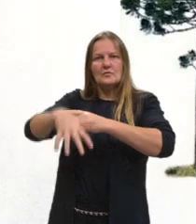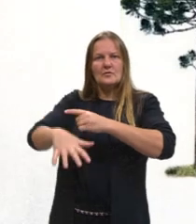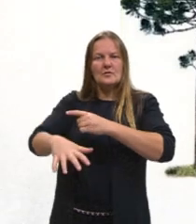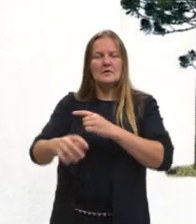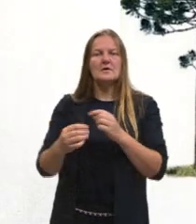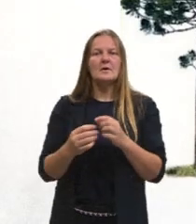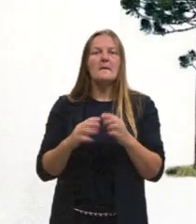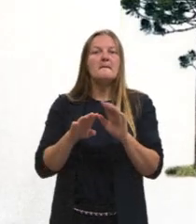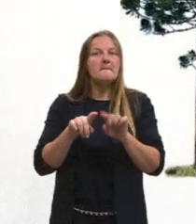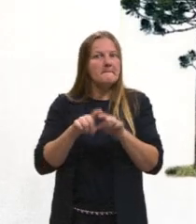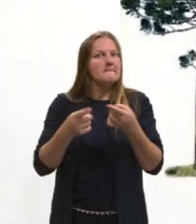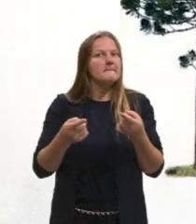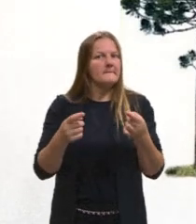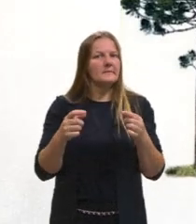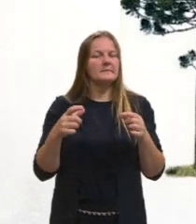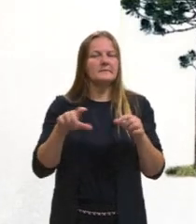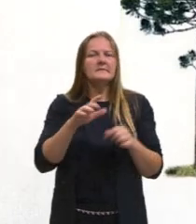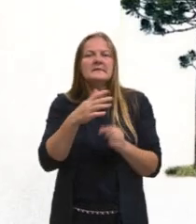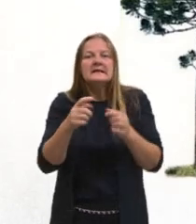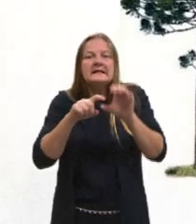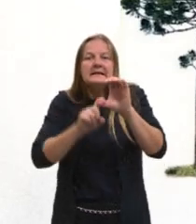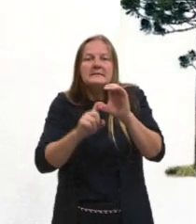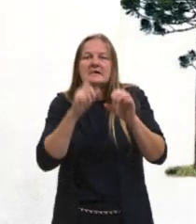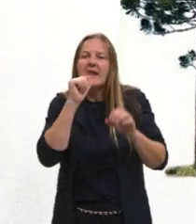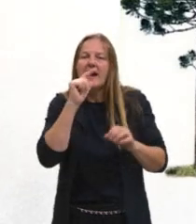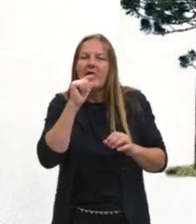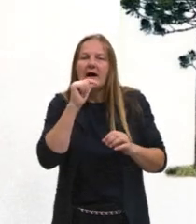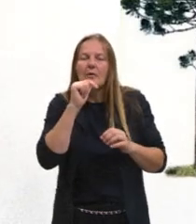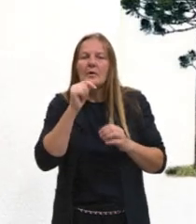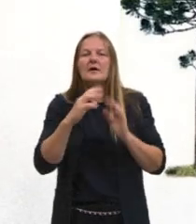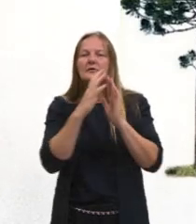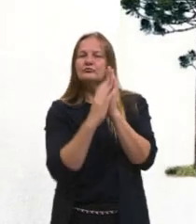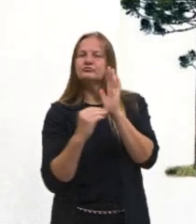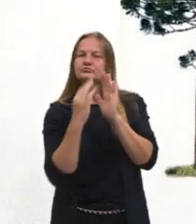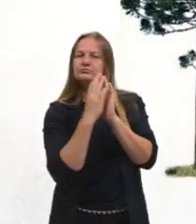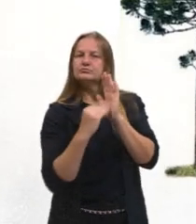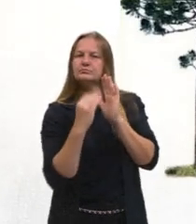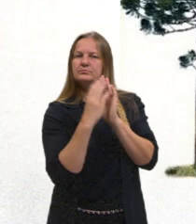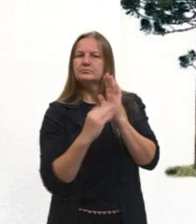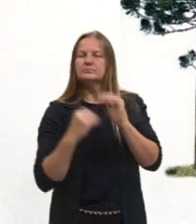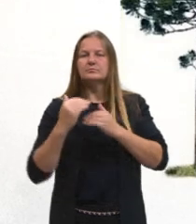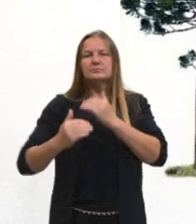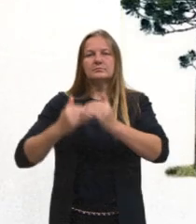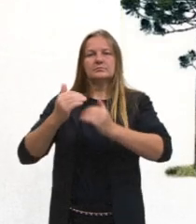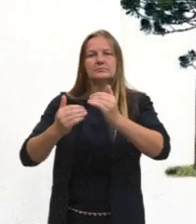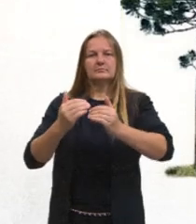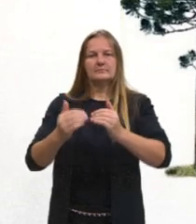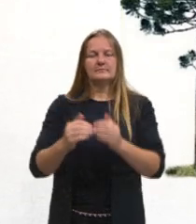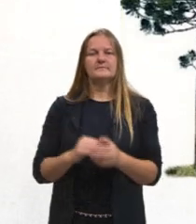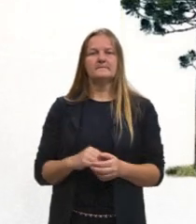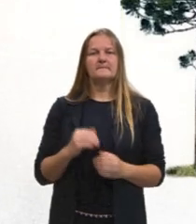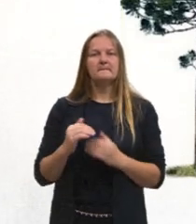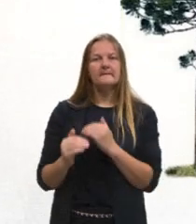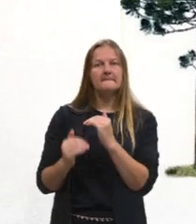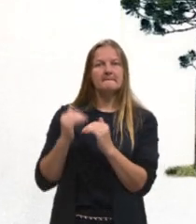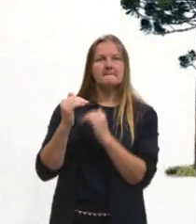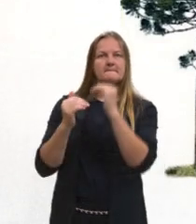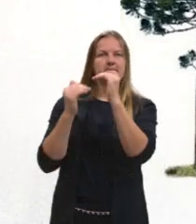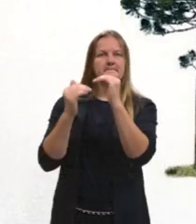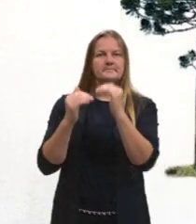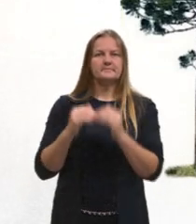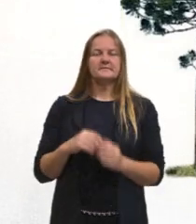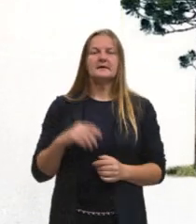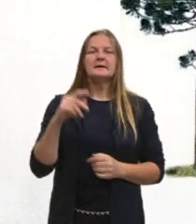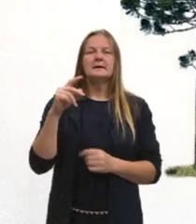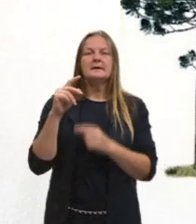mas elas ainda vão depender da água para a reprodução, ainda então vai ser um processo aí de evolução. Então as